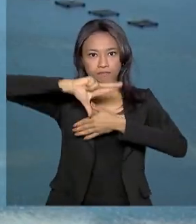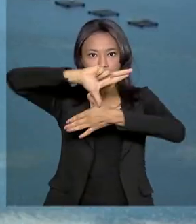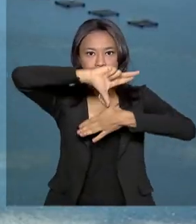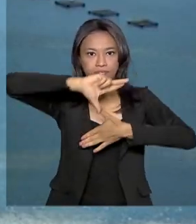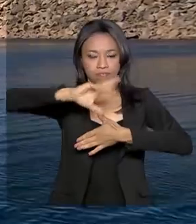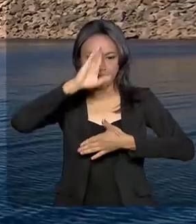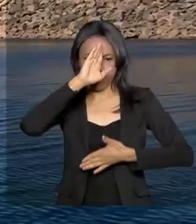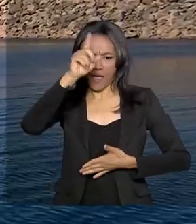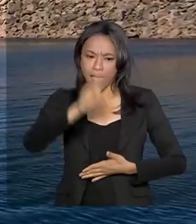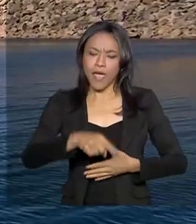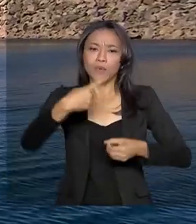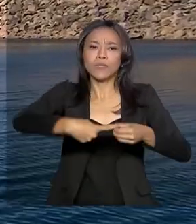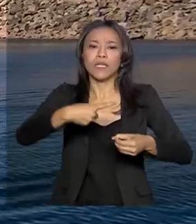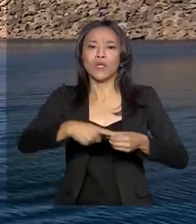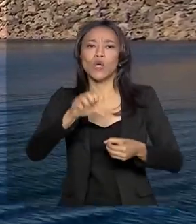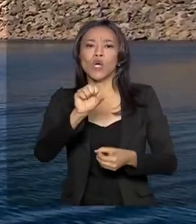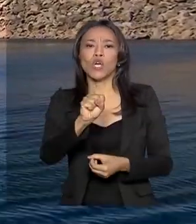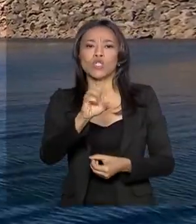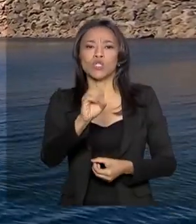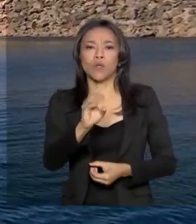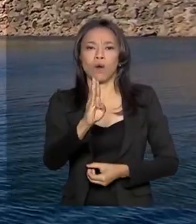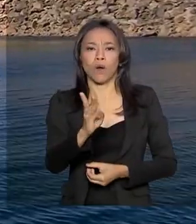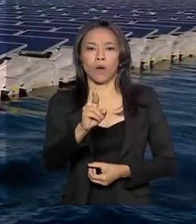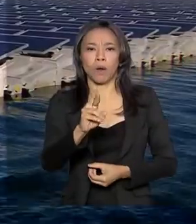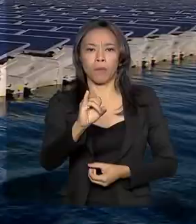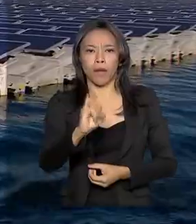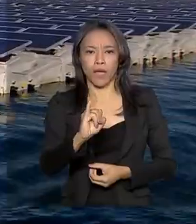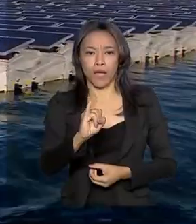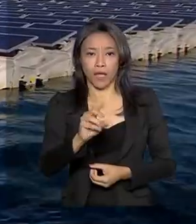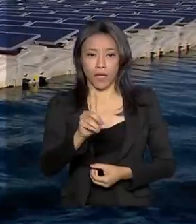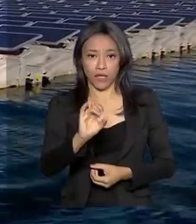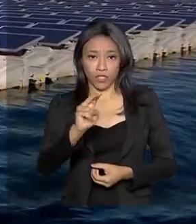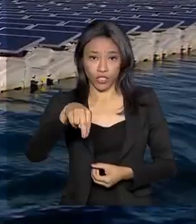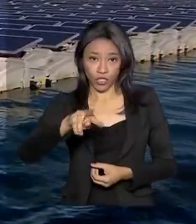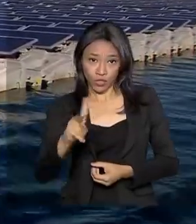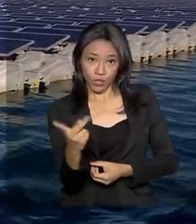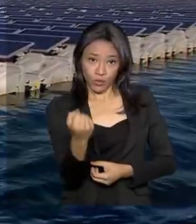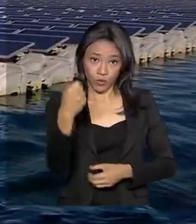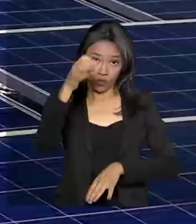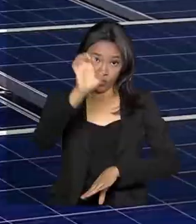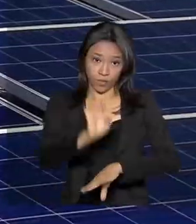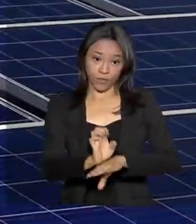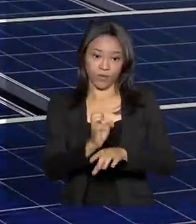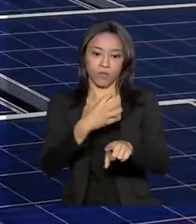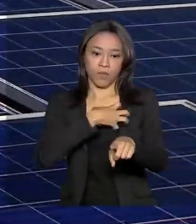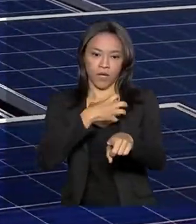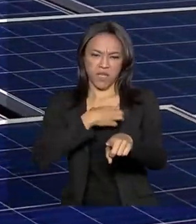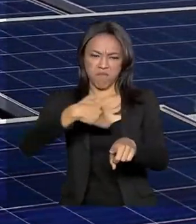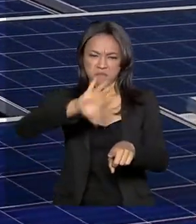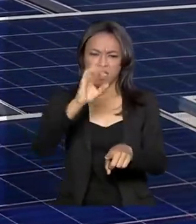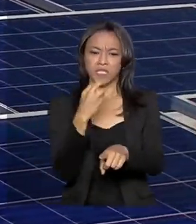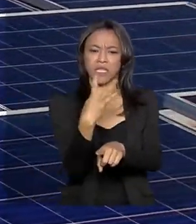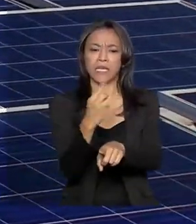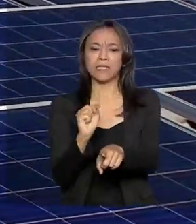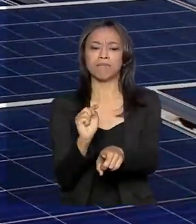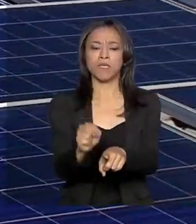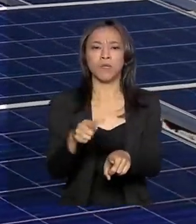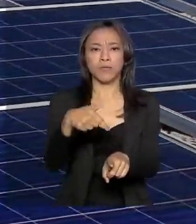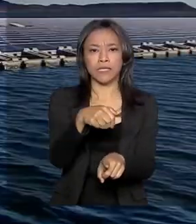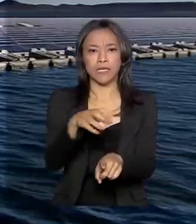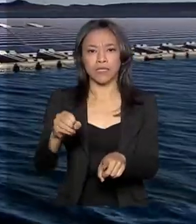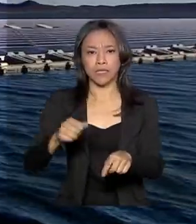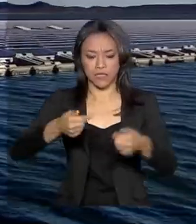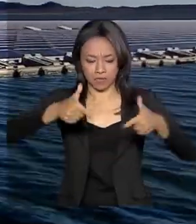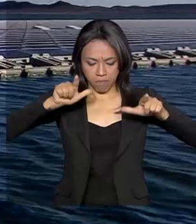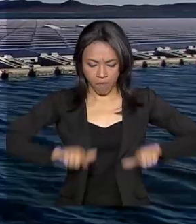Sobradinho que o São Francisco agora abriga também flutuadores equipados com mais de 3.700 placas solares.